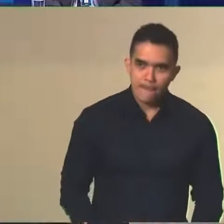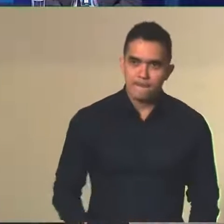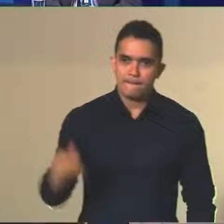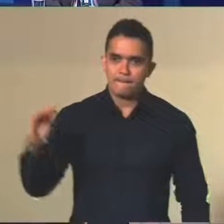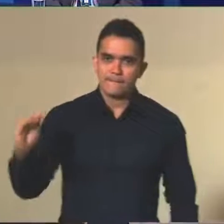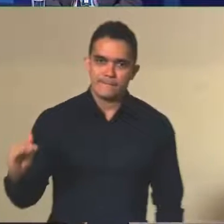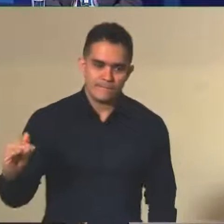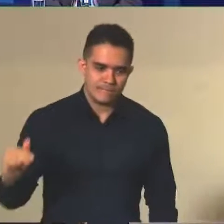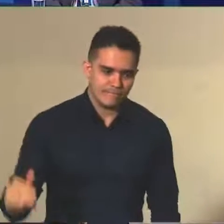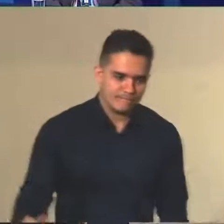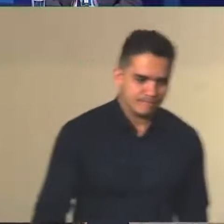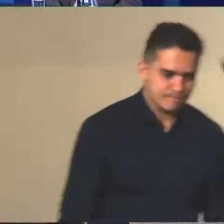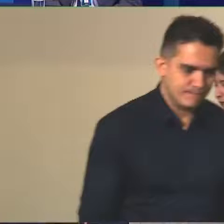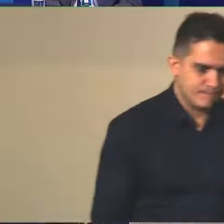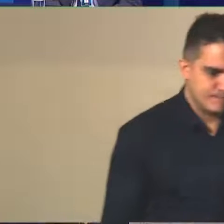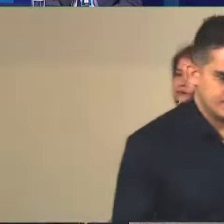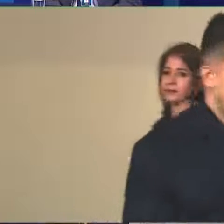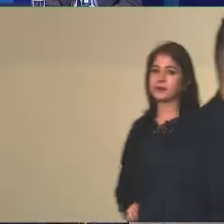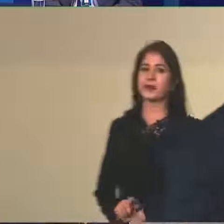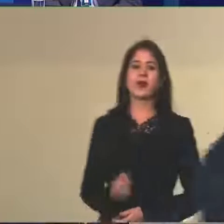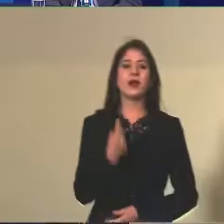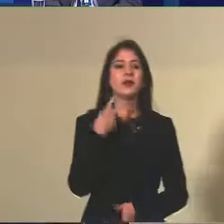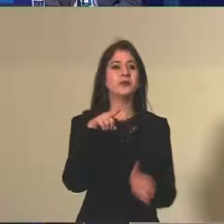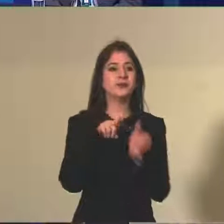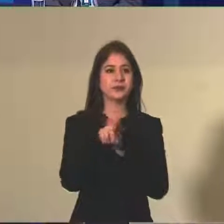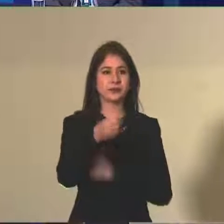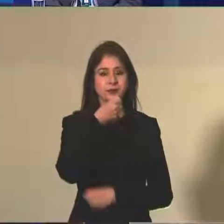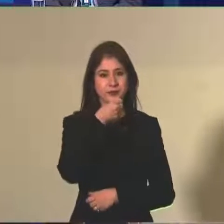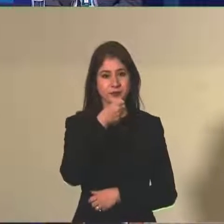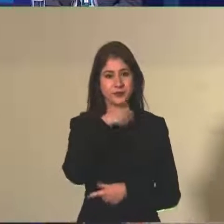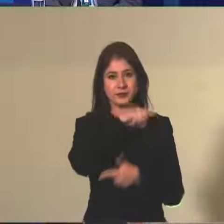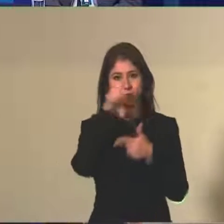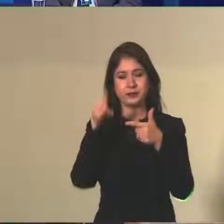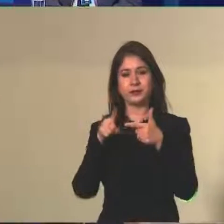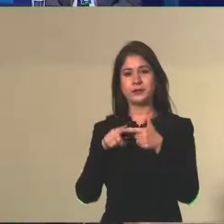pergunta por jornalista, tá, e exclusivamente sobre o Enem de 2022.